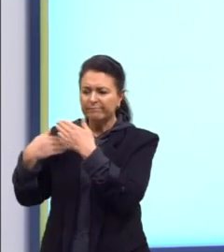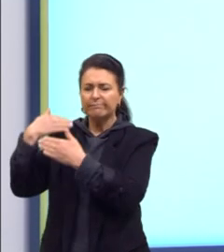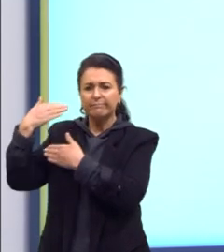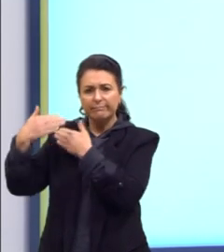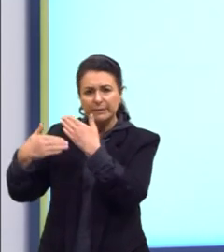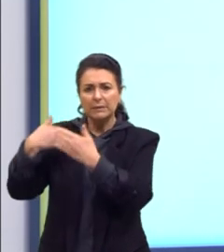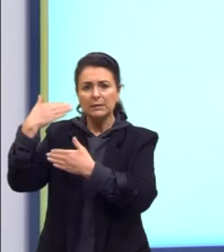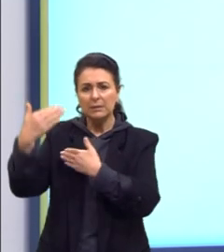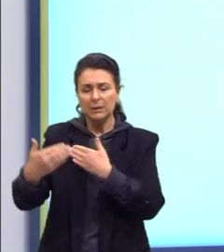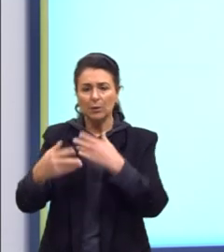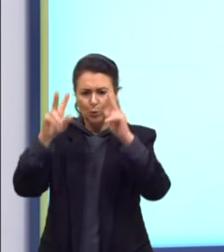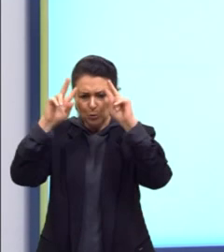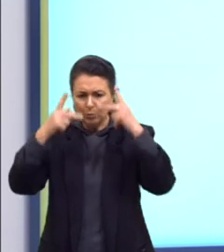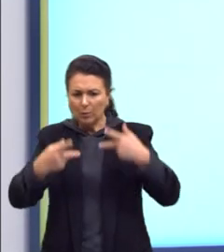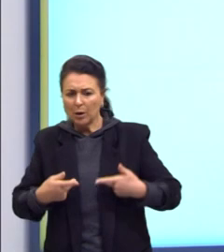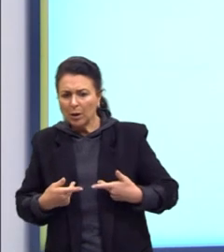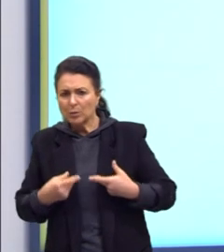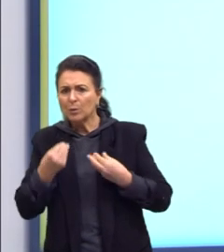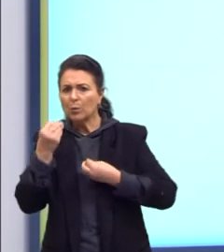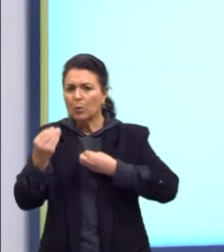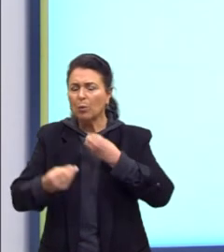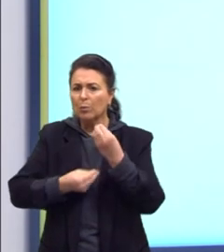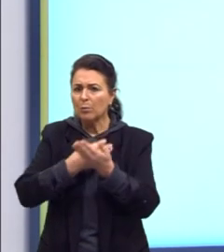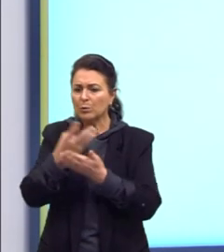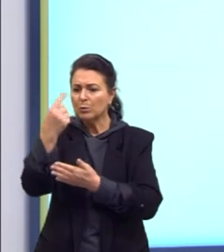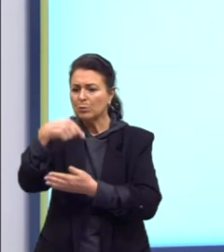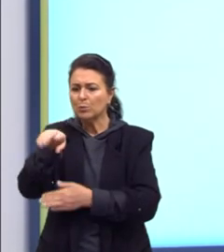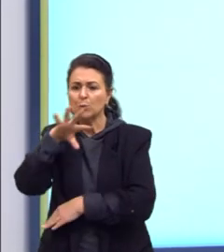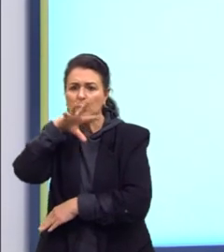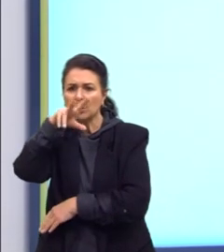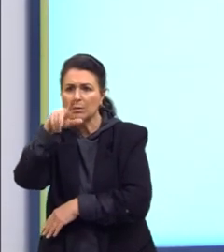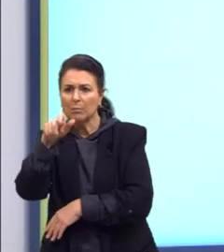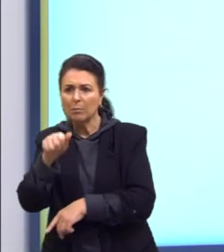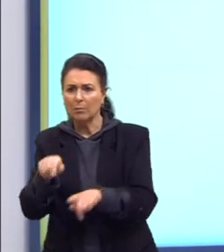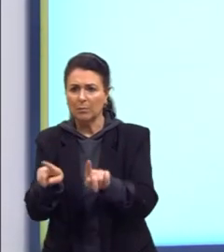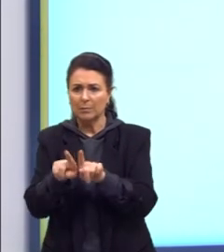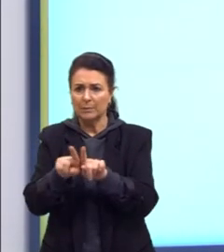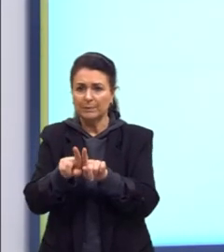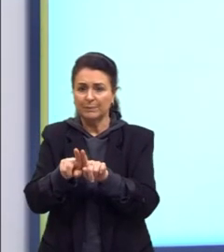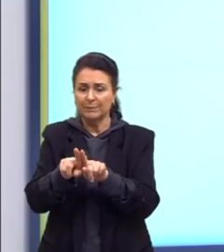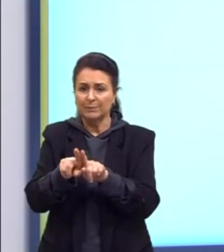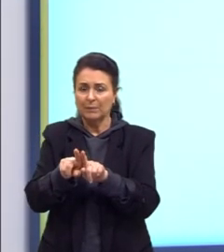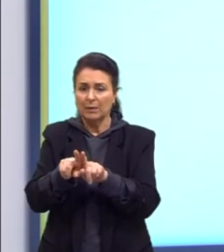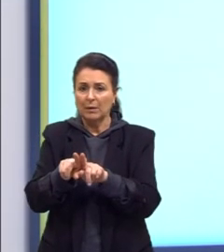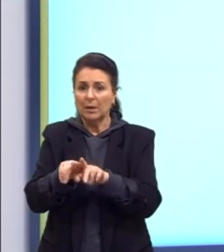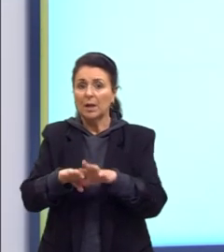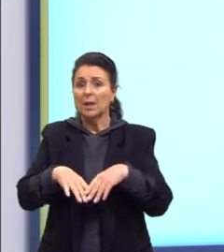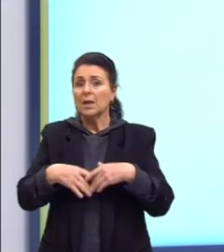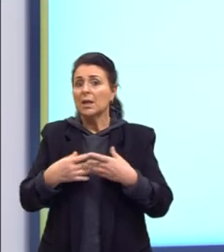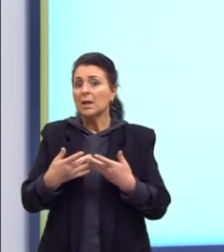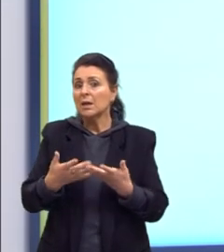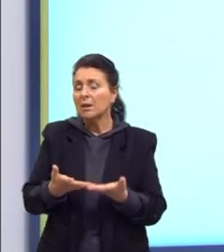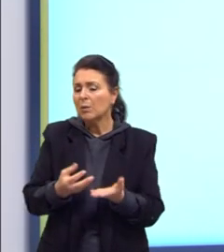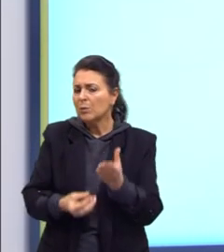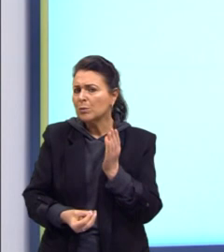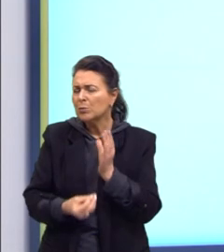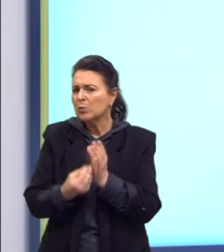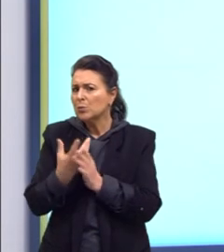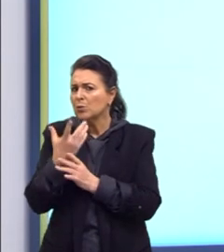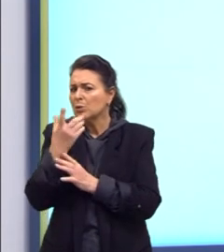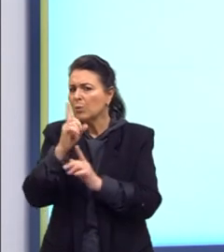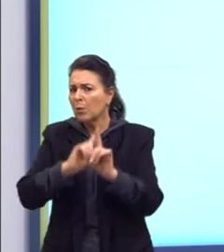humanos, de onde que vieram os outros animais, começaram a pensar sobre isso. Foi então que surgiram